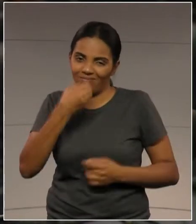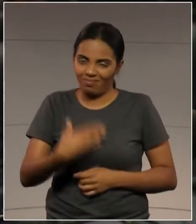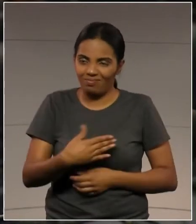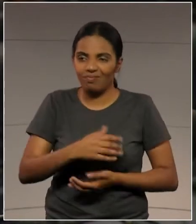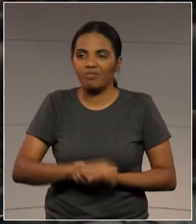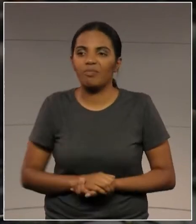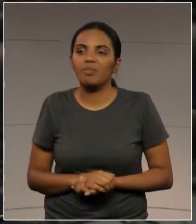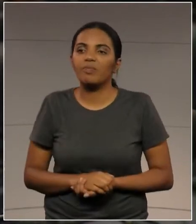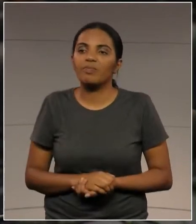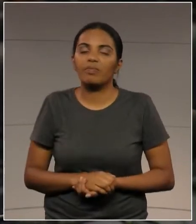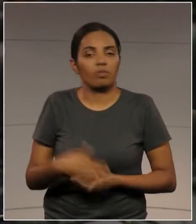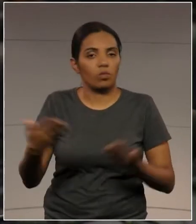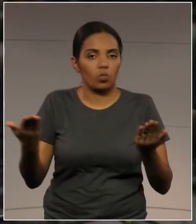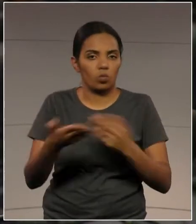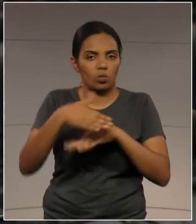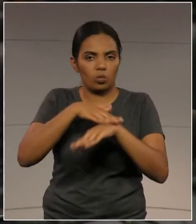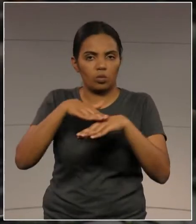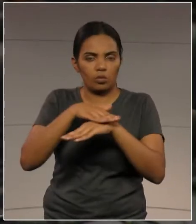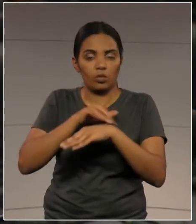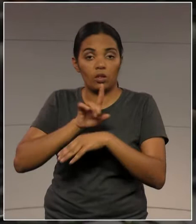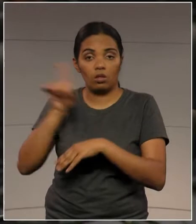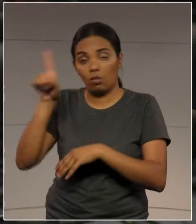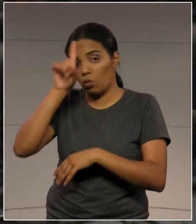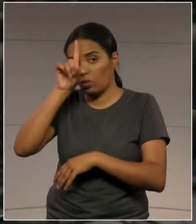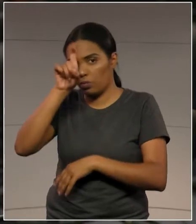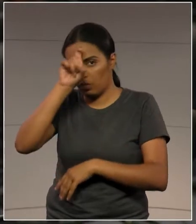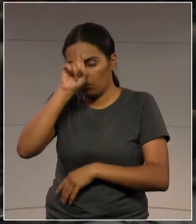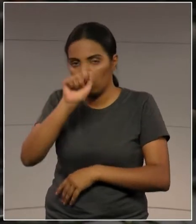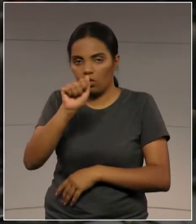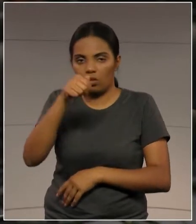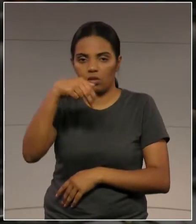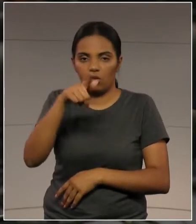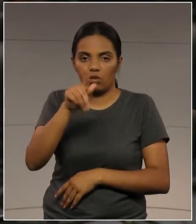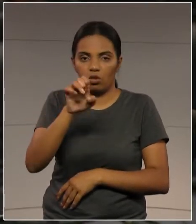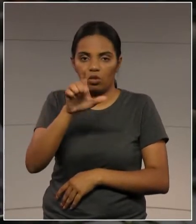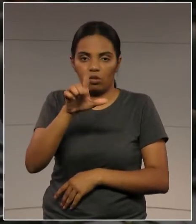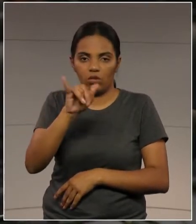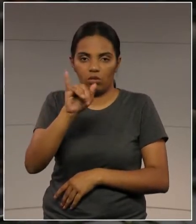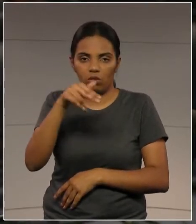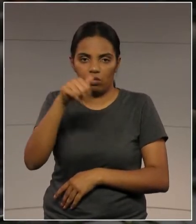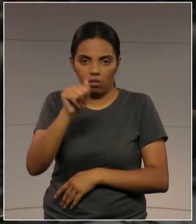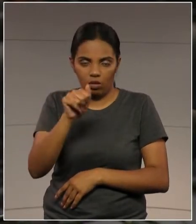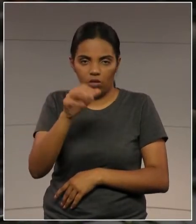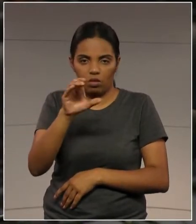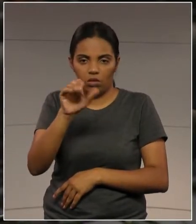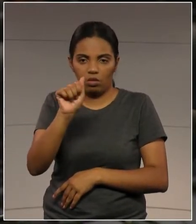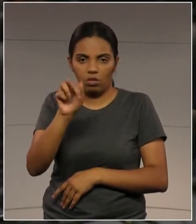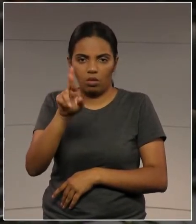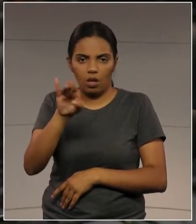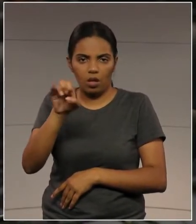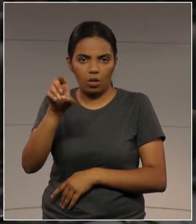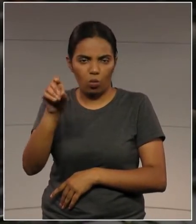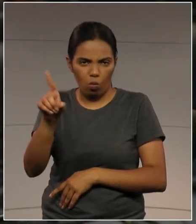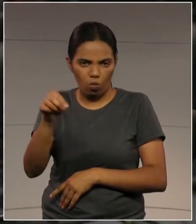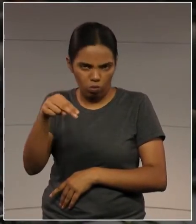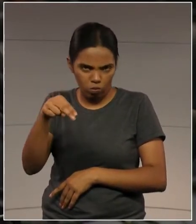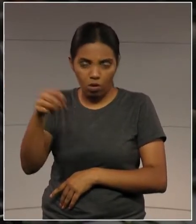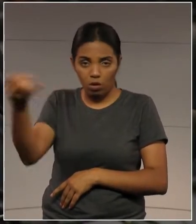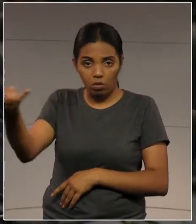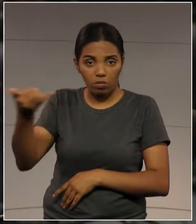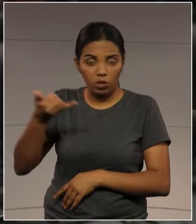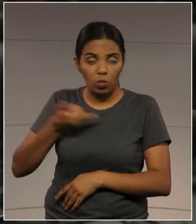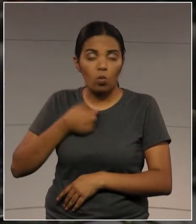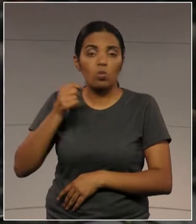hoje eu conversei com o hospital Angelina Caron e a informação é preocupante. De atraso de